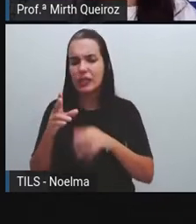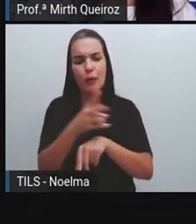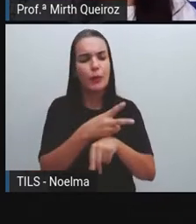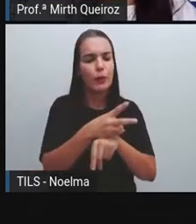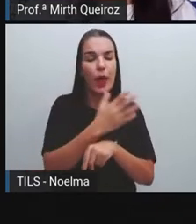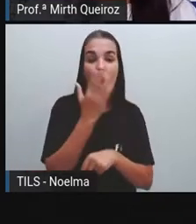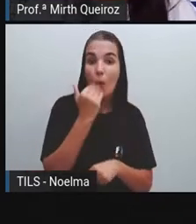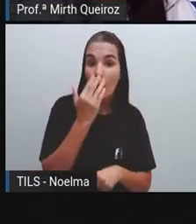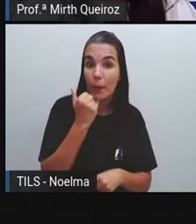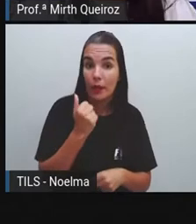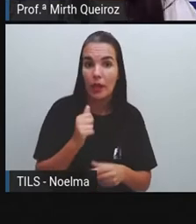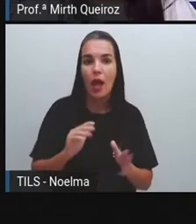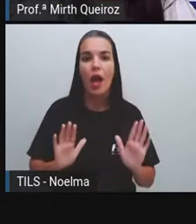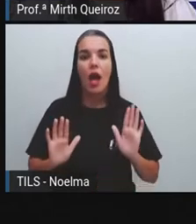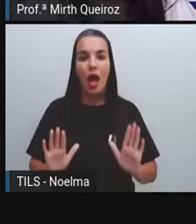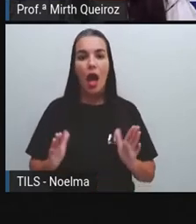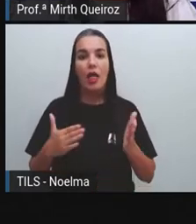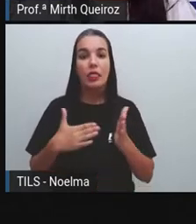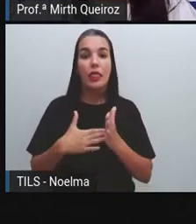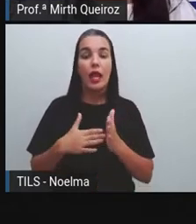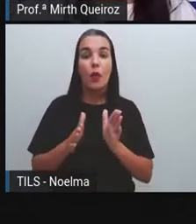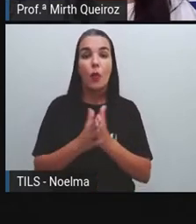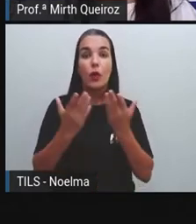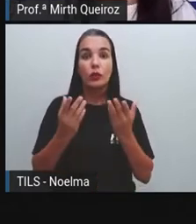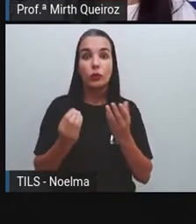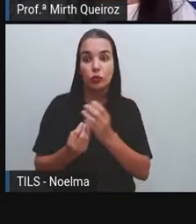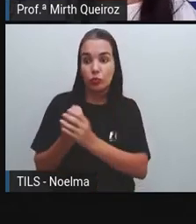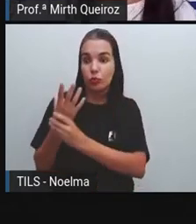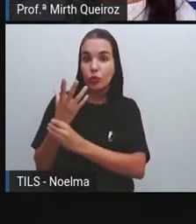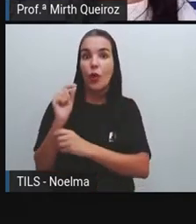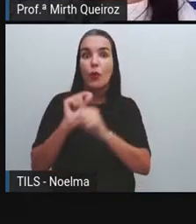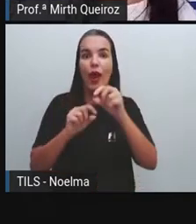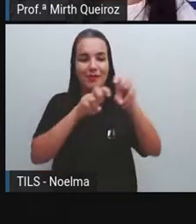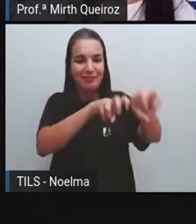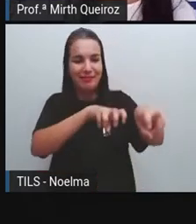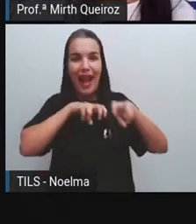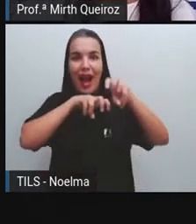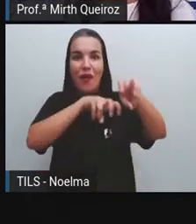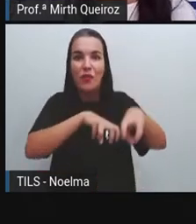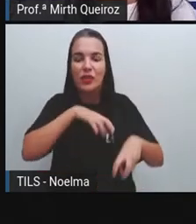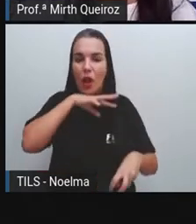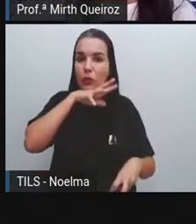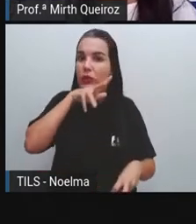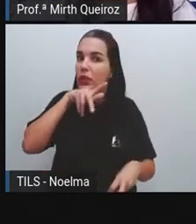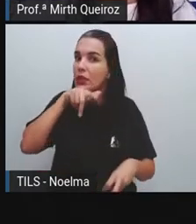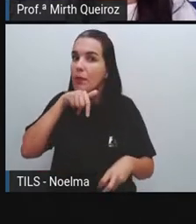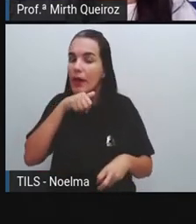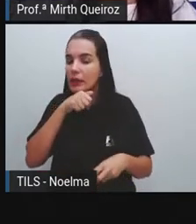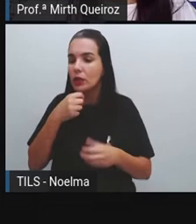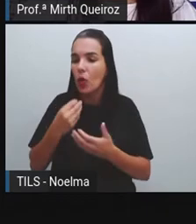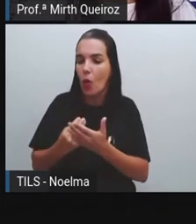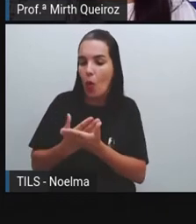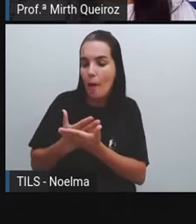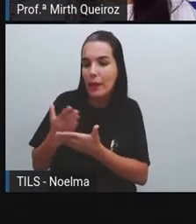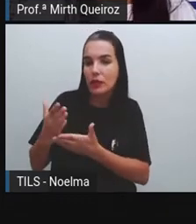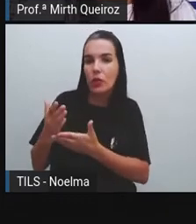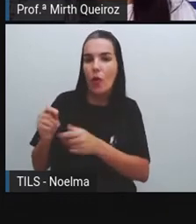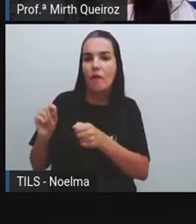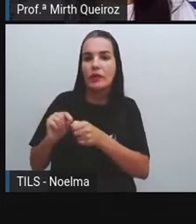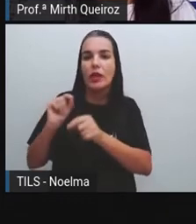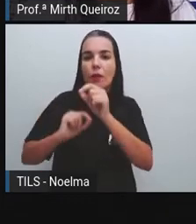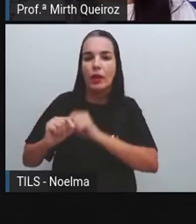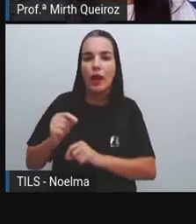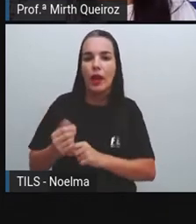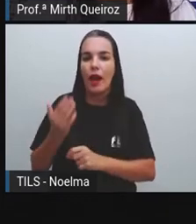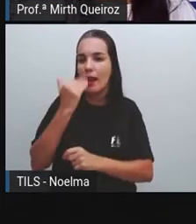se alimentar. Até quando surgiu a agricultura e os animais começaram a ser domesticados. O surgimento da agricultura